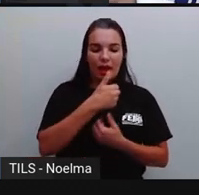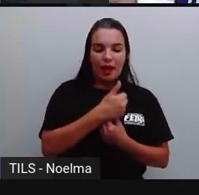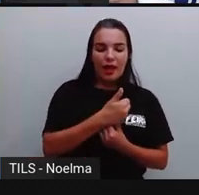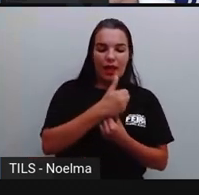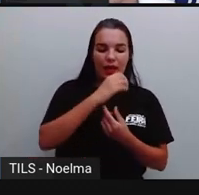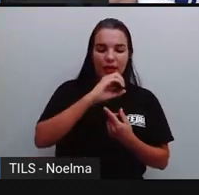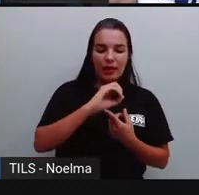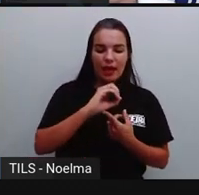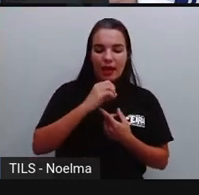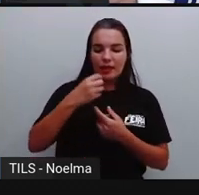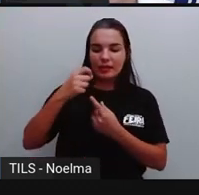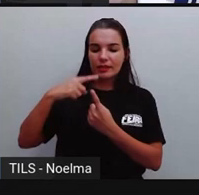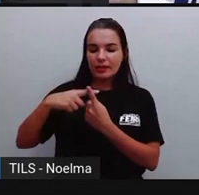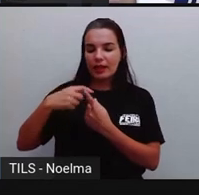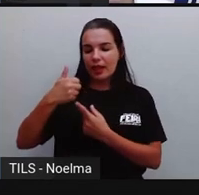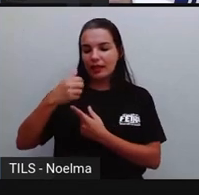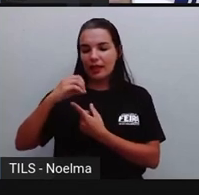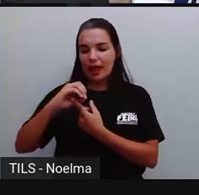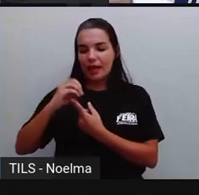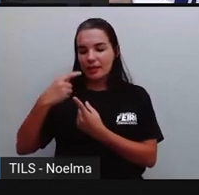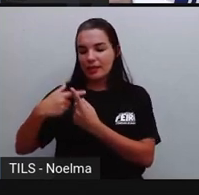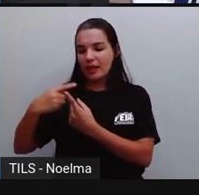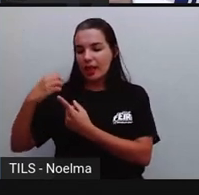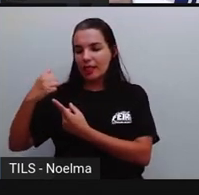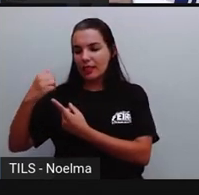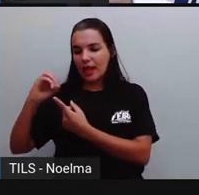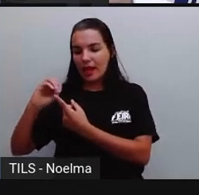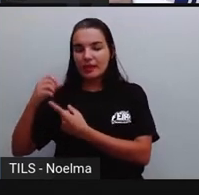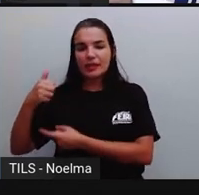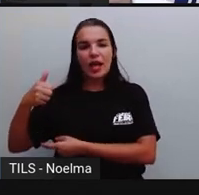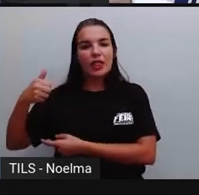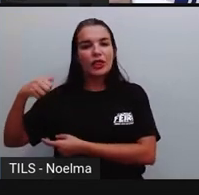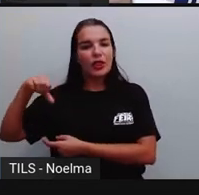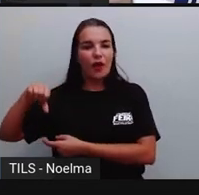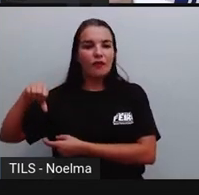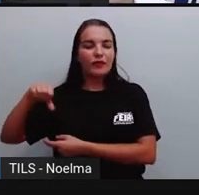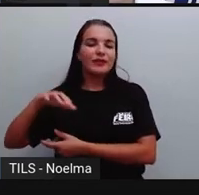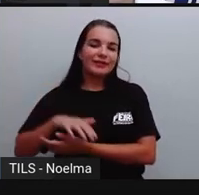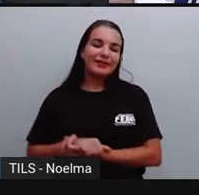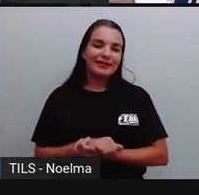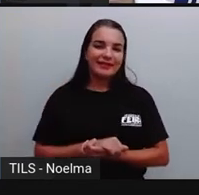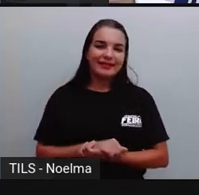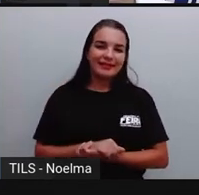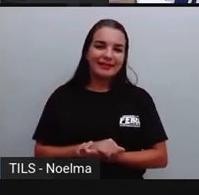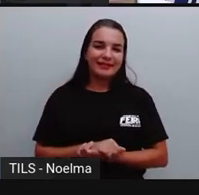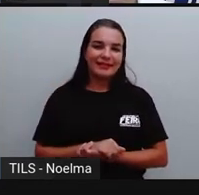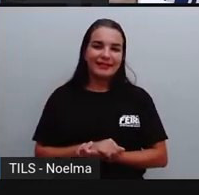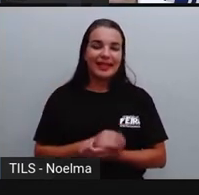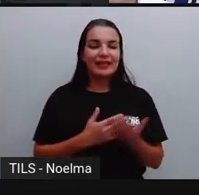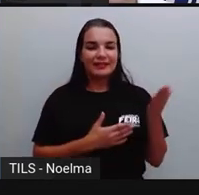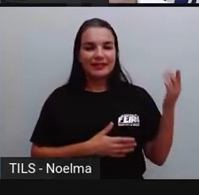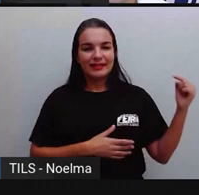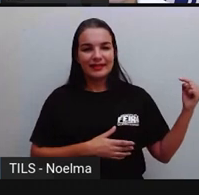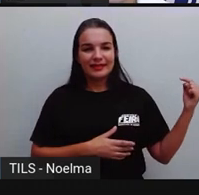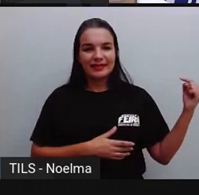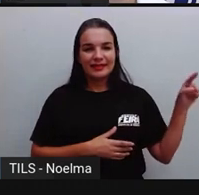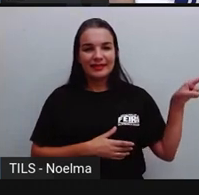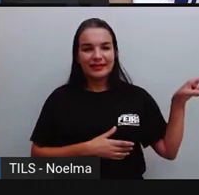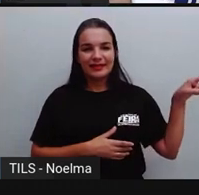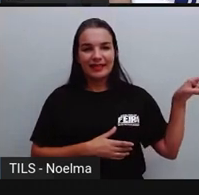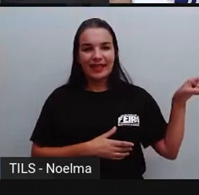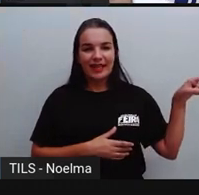Olha lá, 3 grupos de 10 e 9 unidades aqui atrás. O 35, ó,